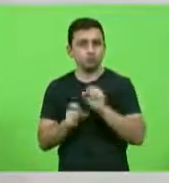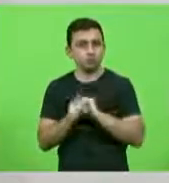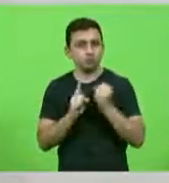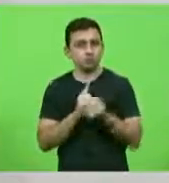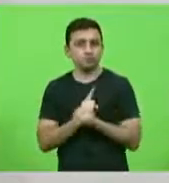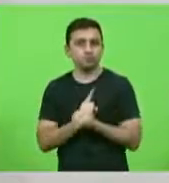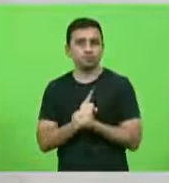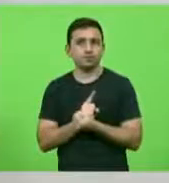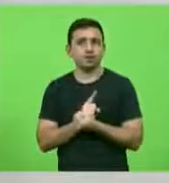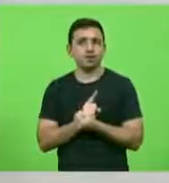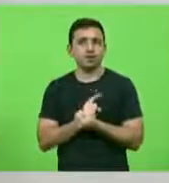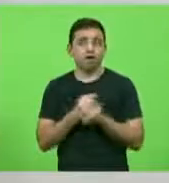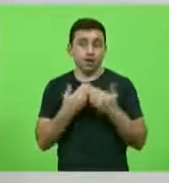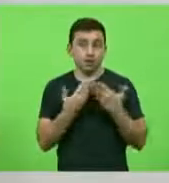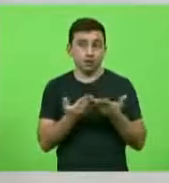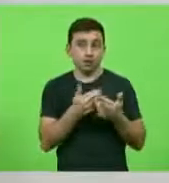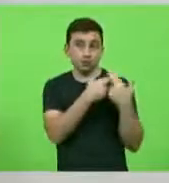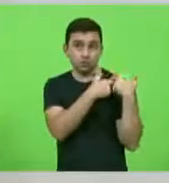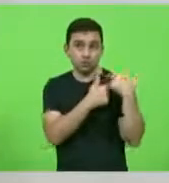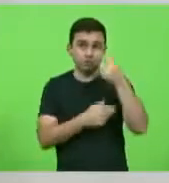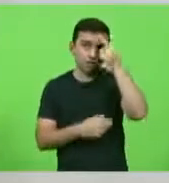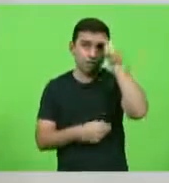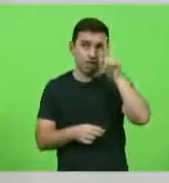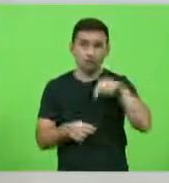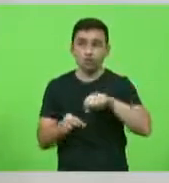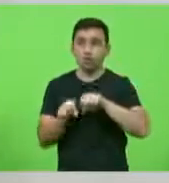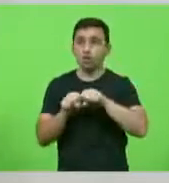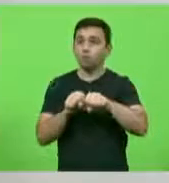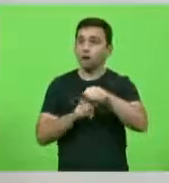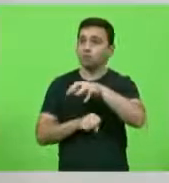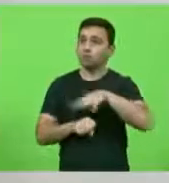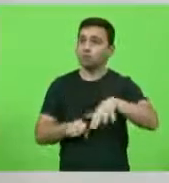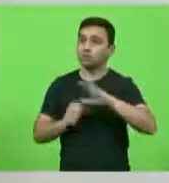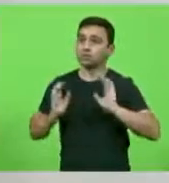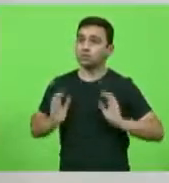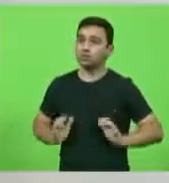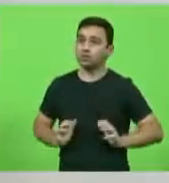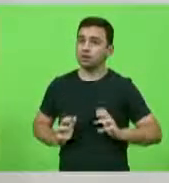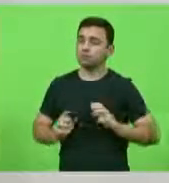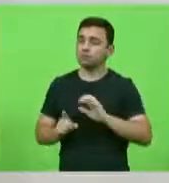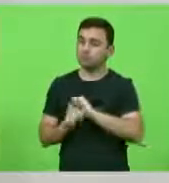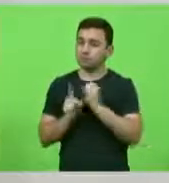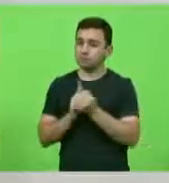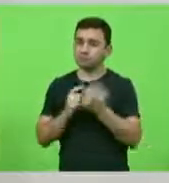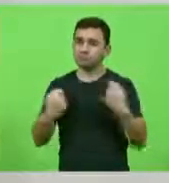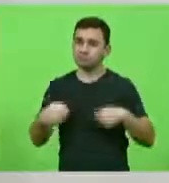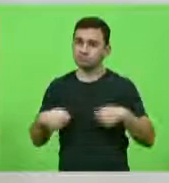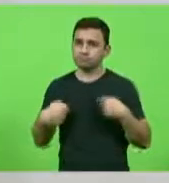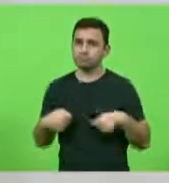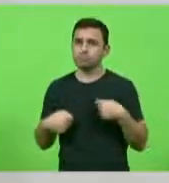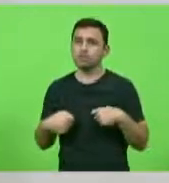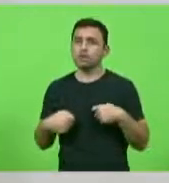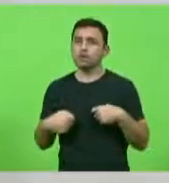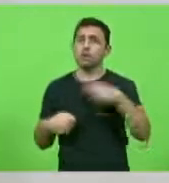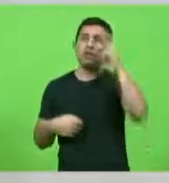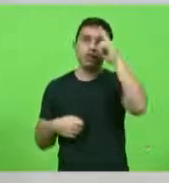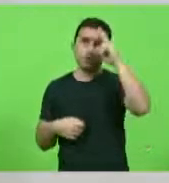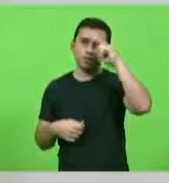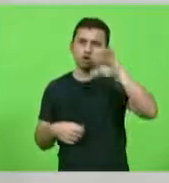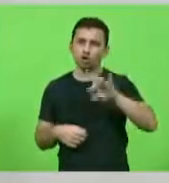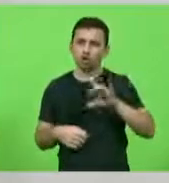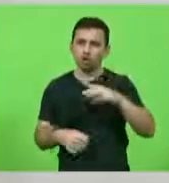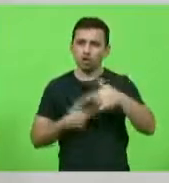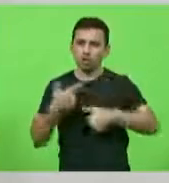A função da universidade é formar o cidadão que a sociedade precisa, lembrando que só o trabalho